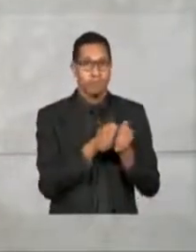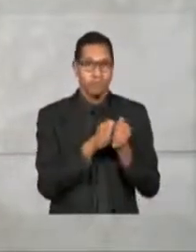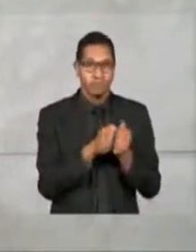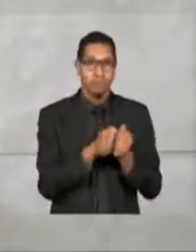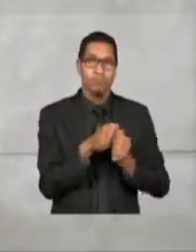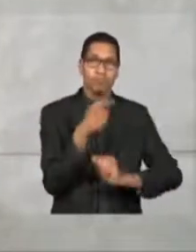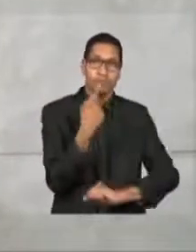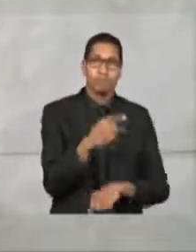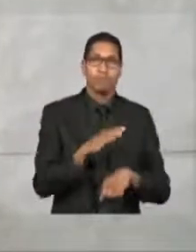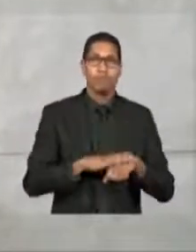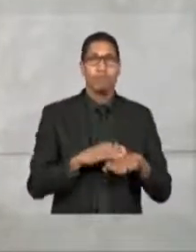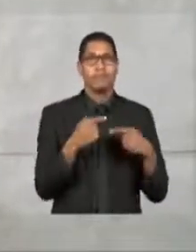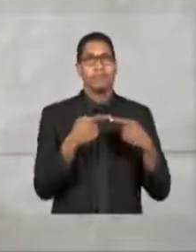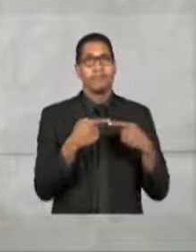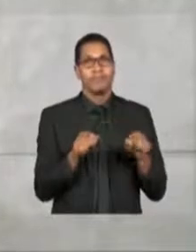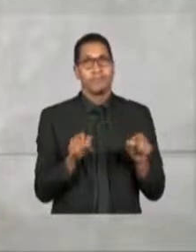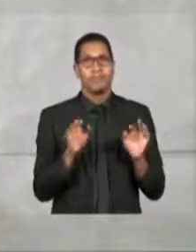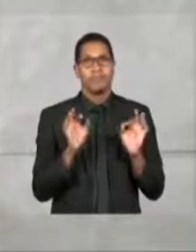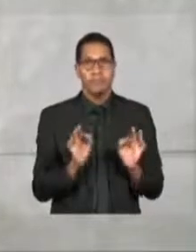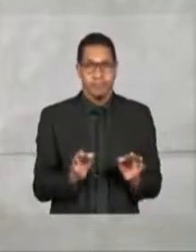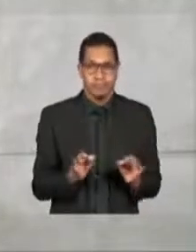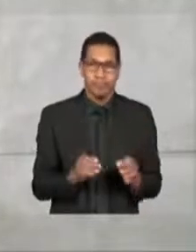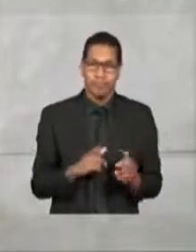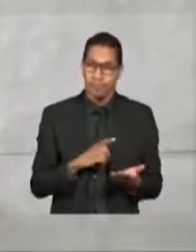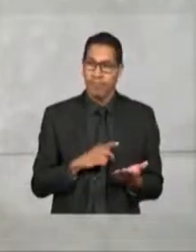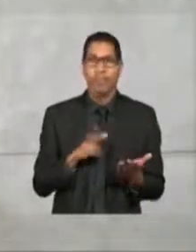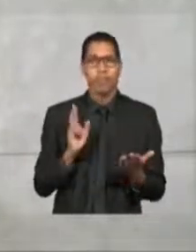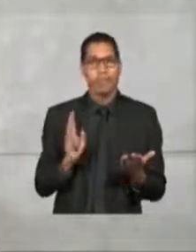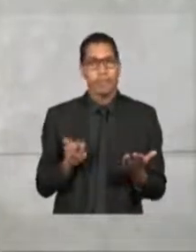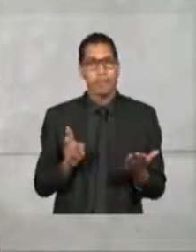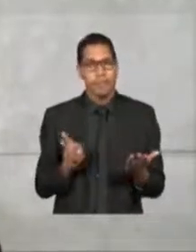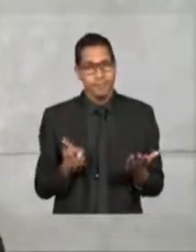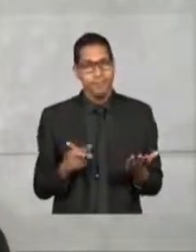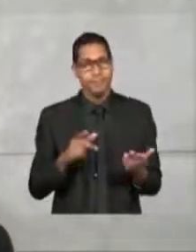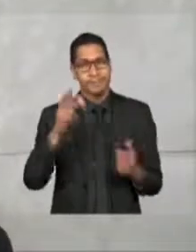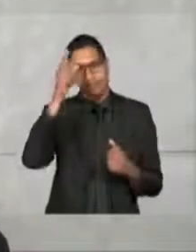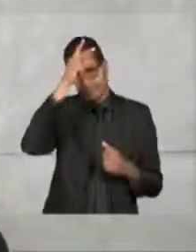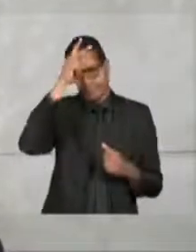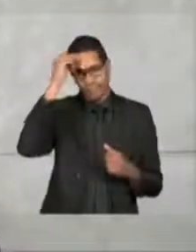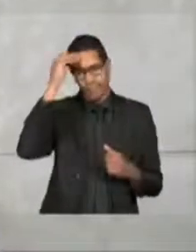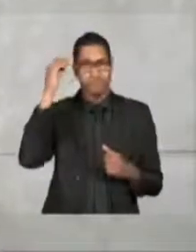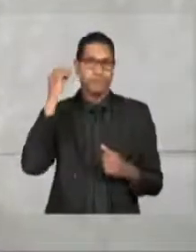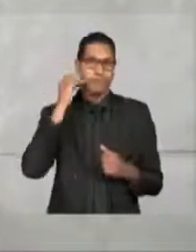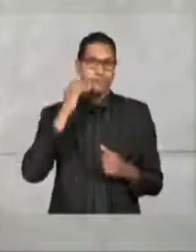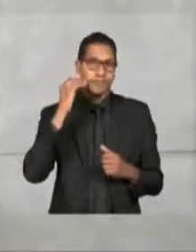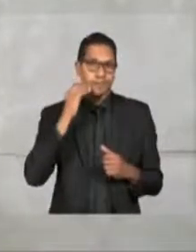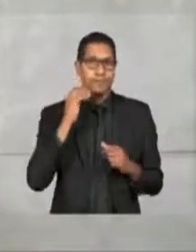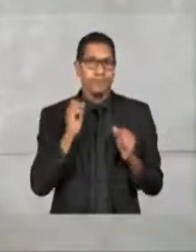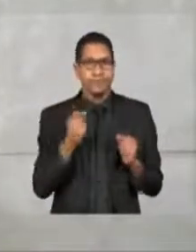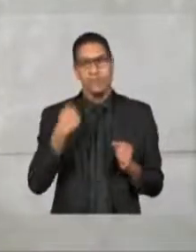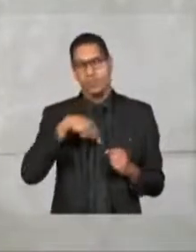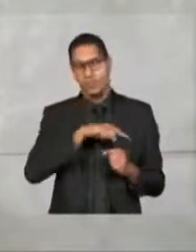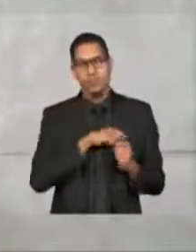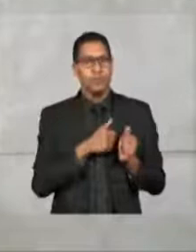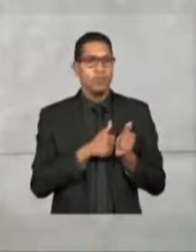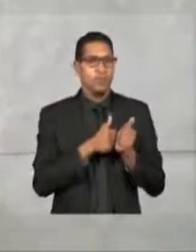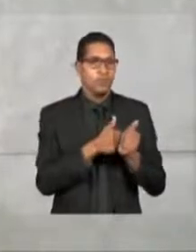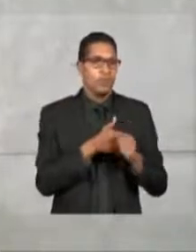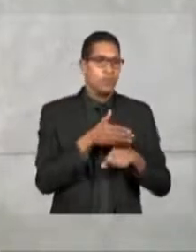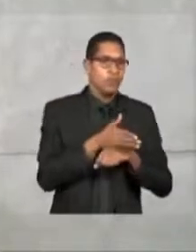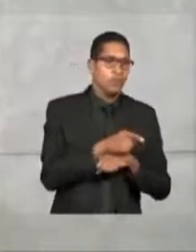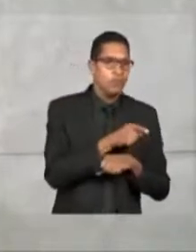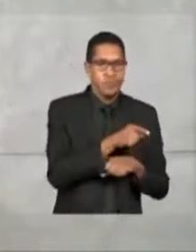nessas inaugurações, onde sempre o prefeito e nós que estávamos lá,